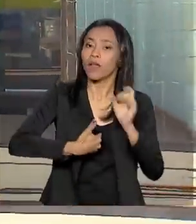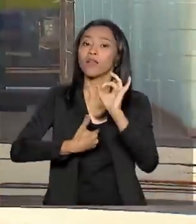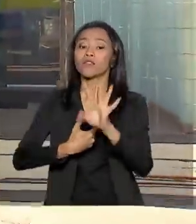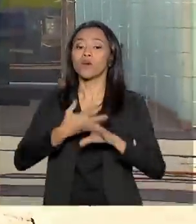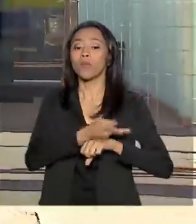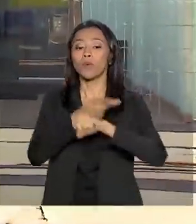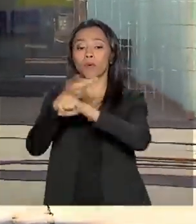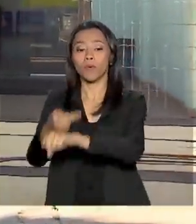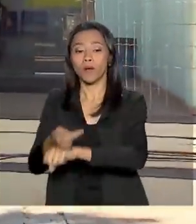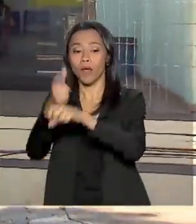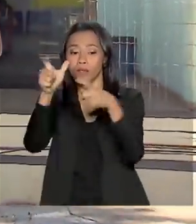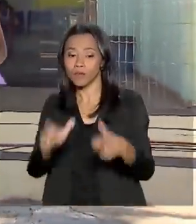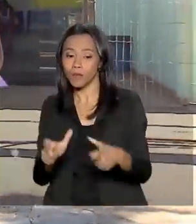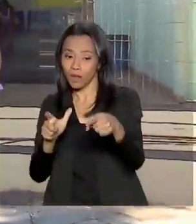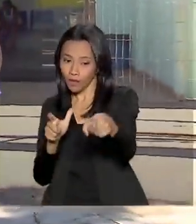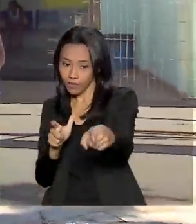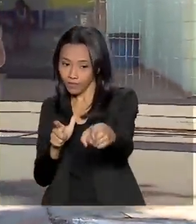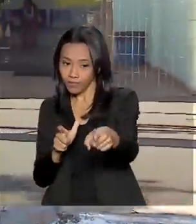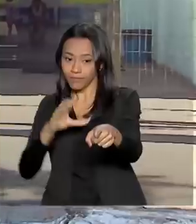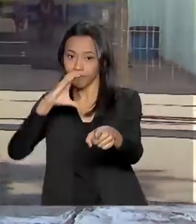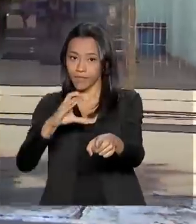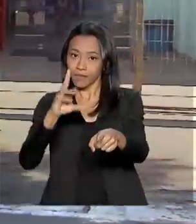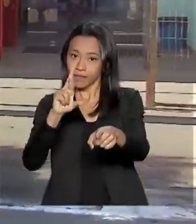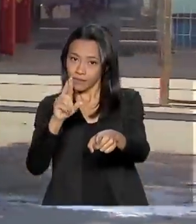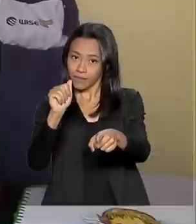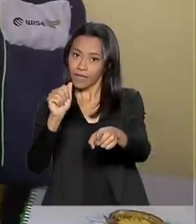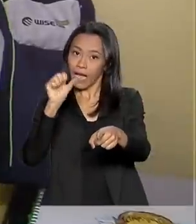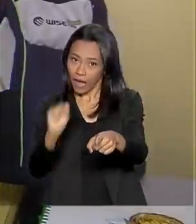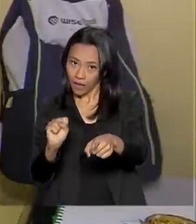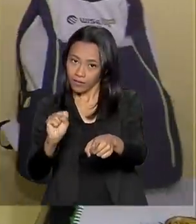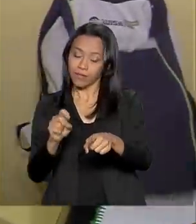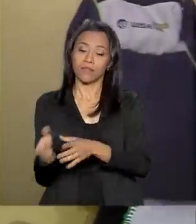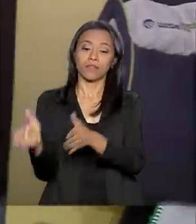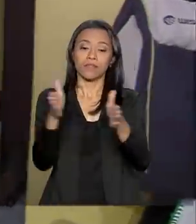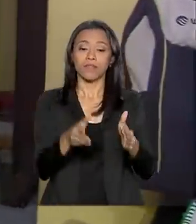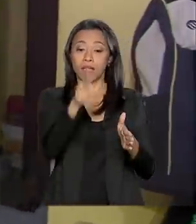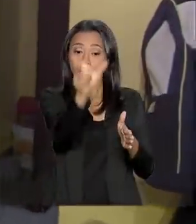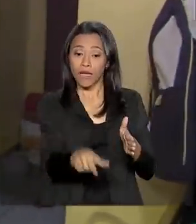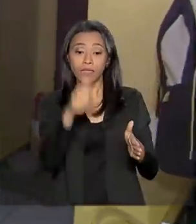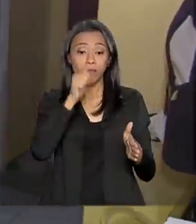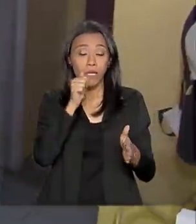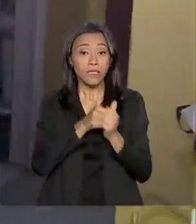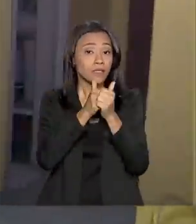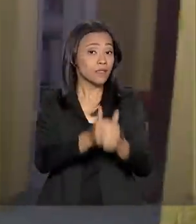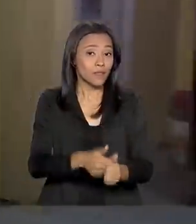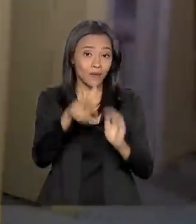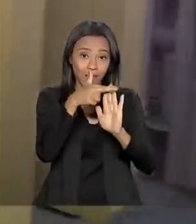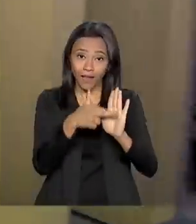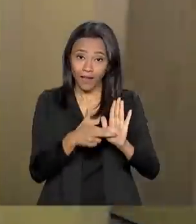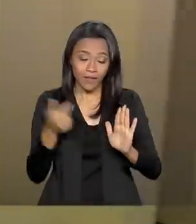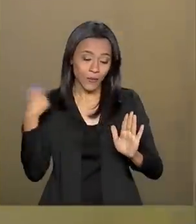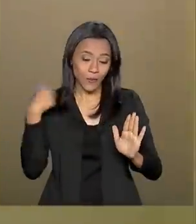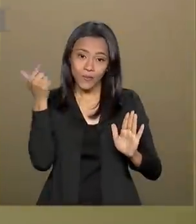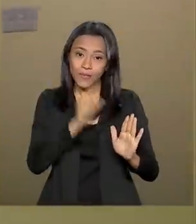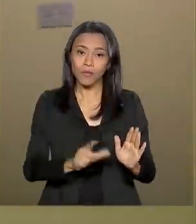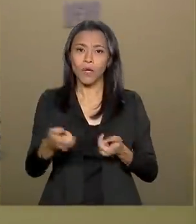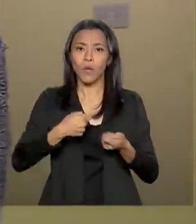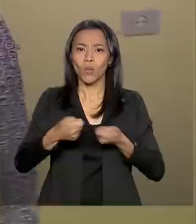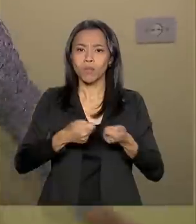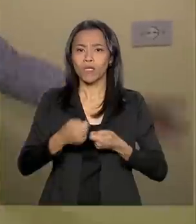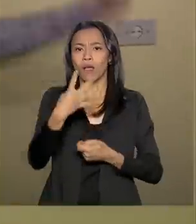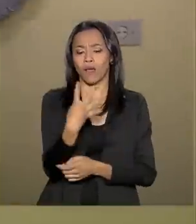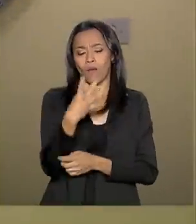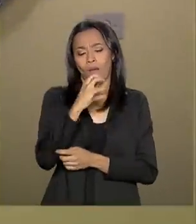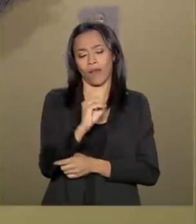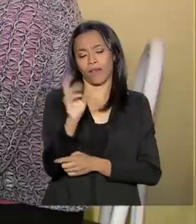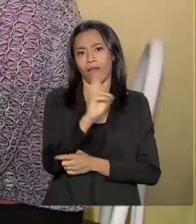comparecer a um centro de referência de assistência social. Dona Vera fez todos os passos e conseguiu economizar cerca de 40